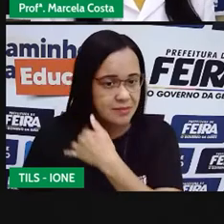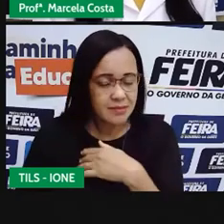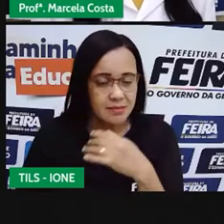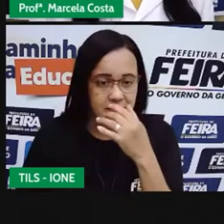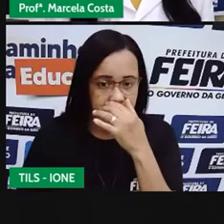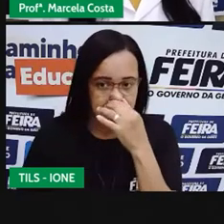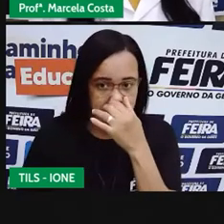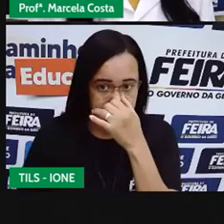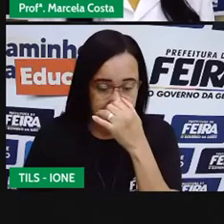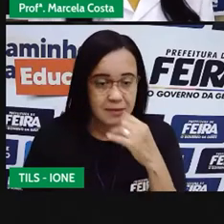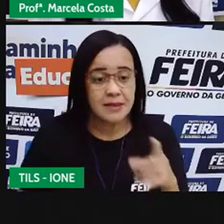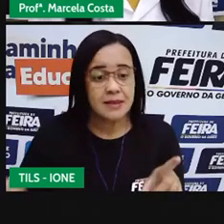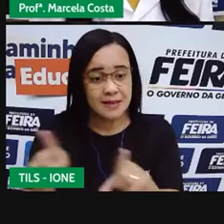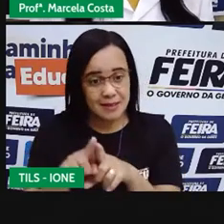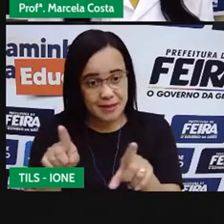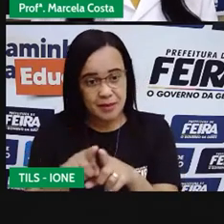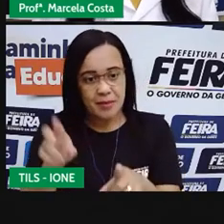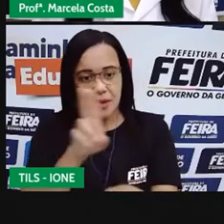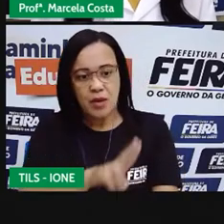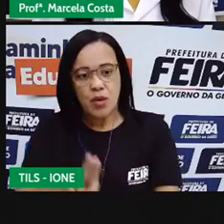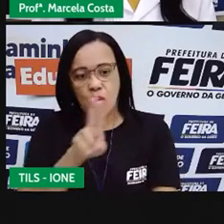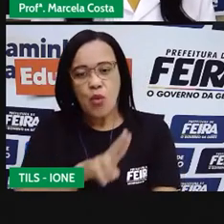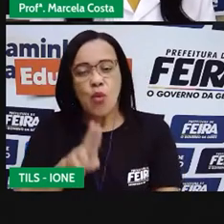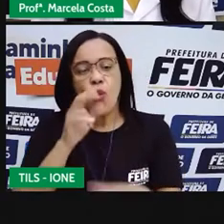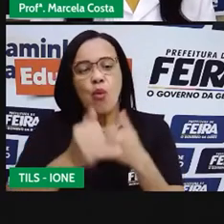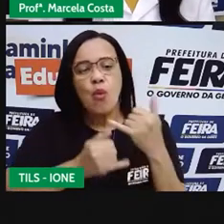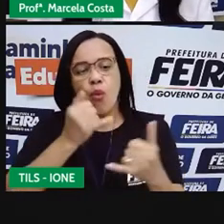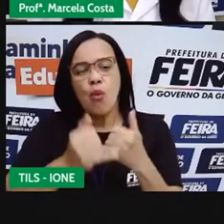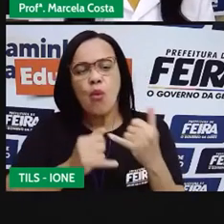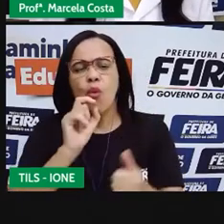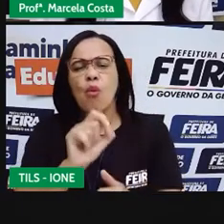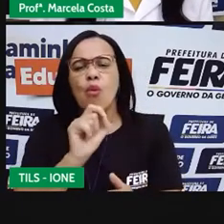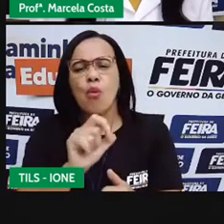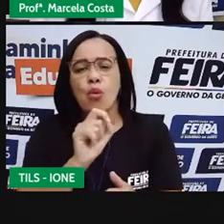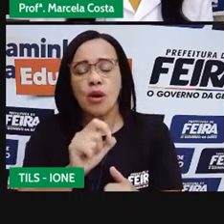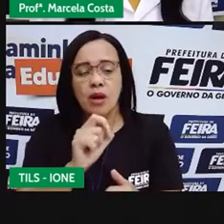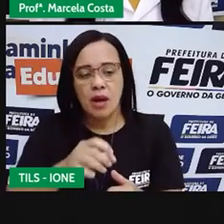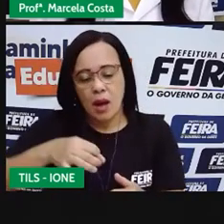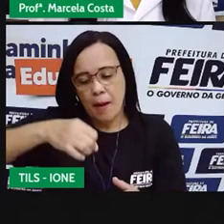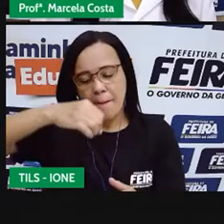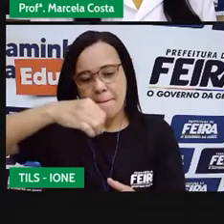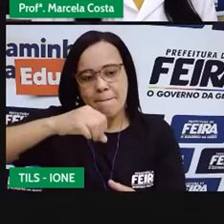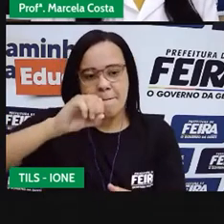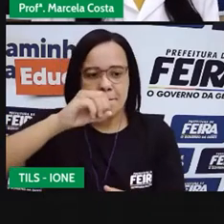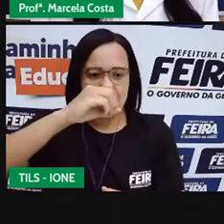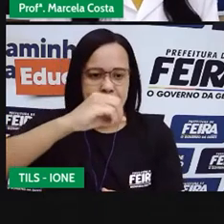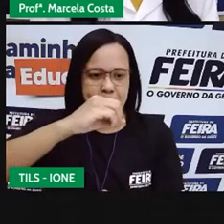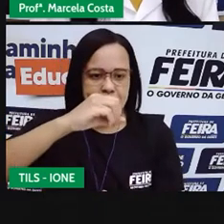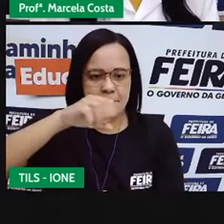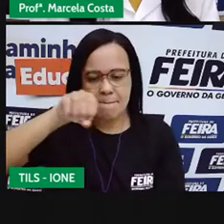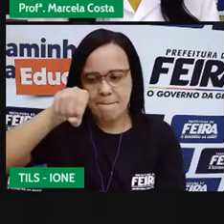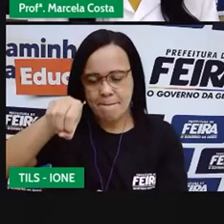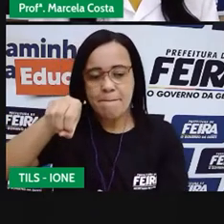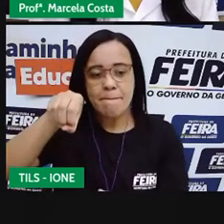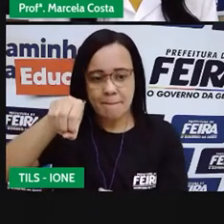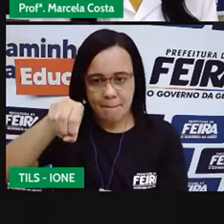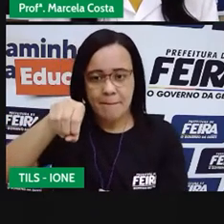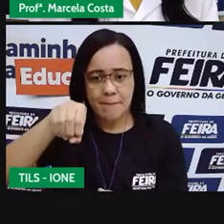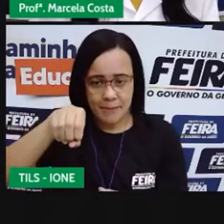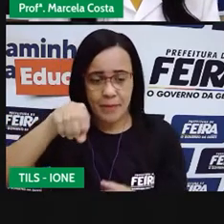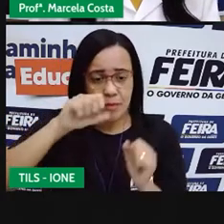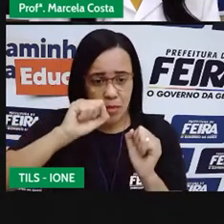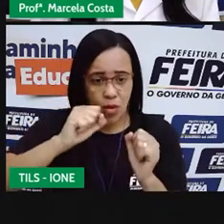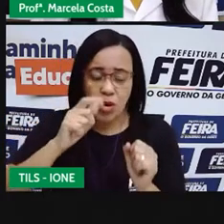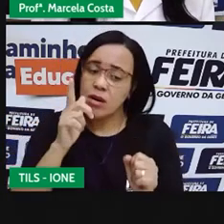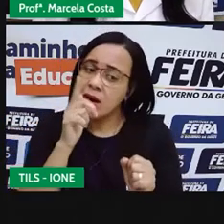Você também pode utilizar bolas plásticas representando os peixes e colocá-las em um recipiente com